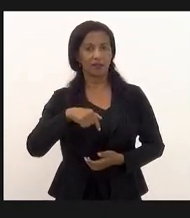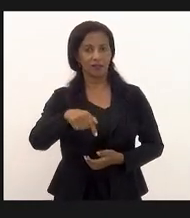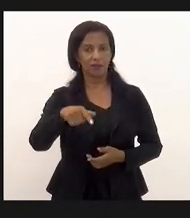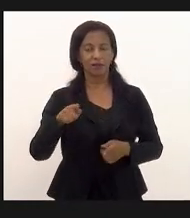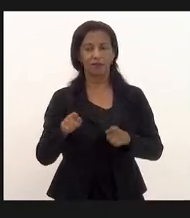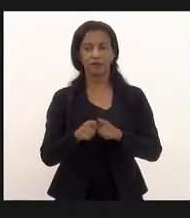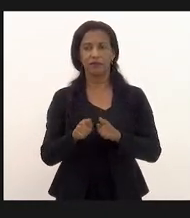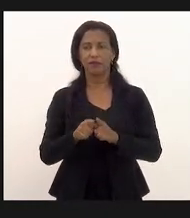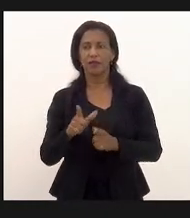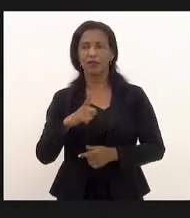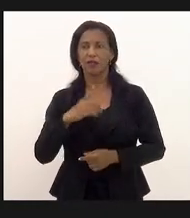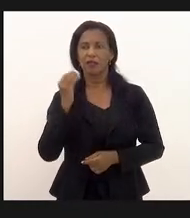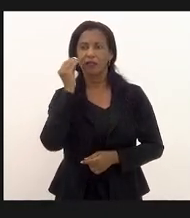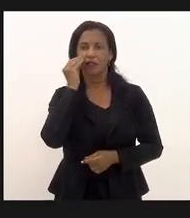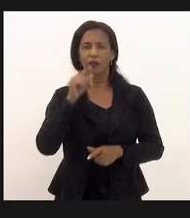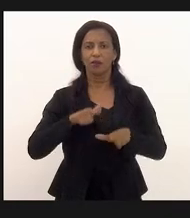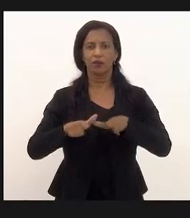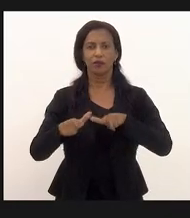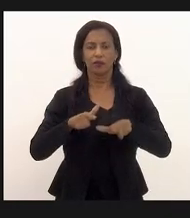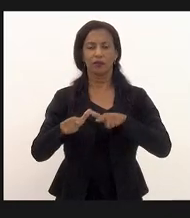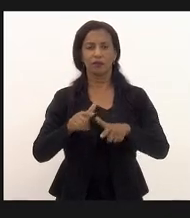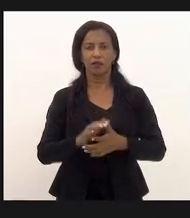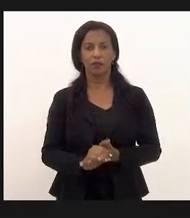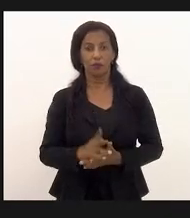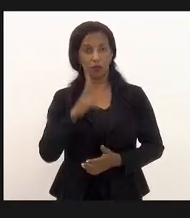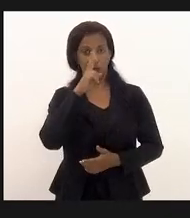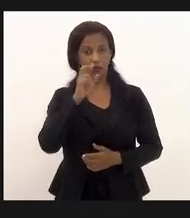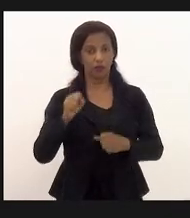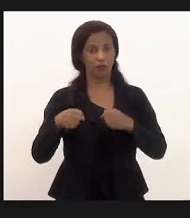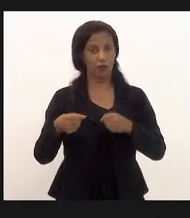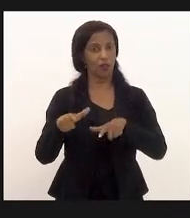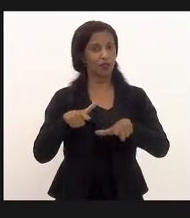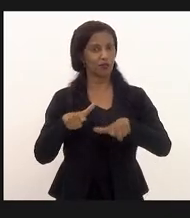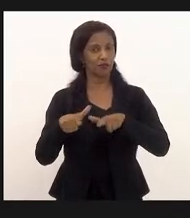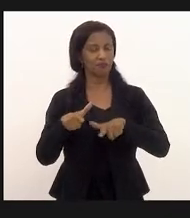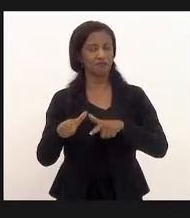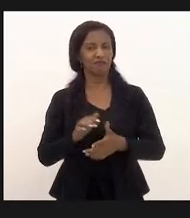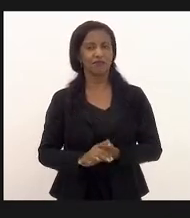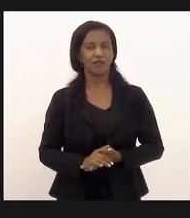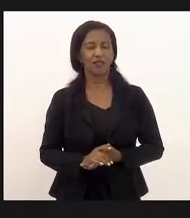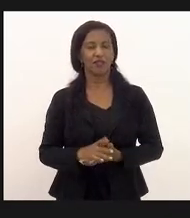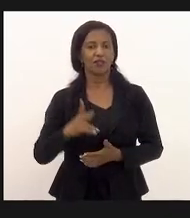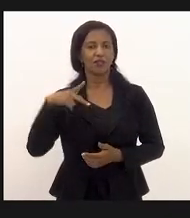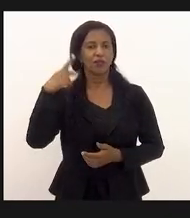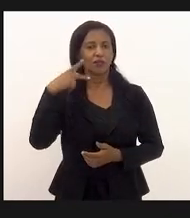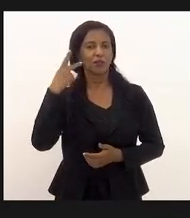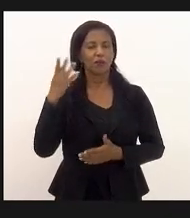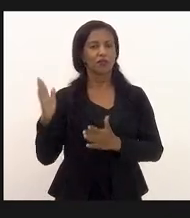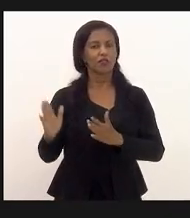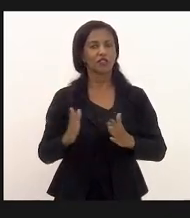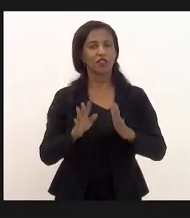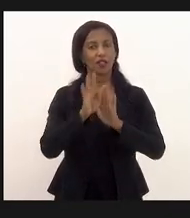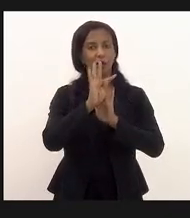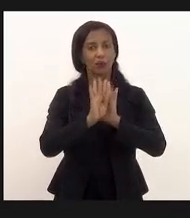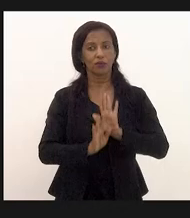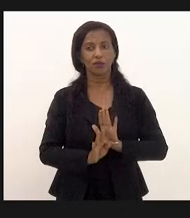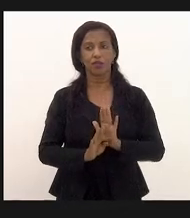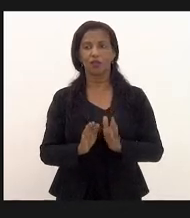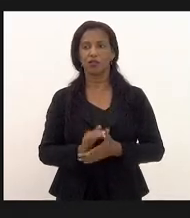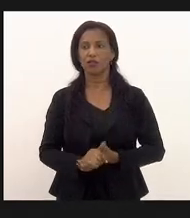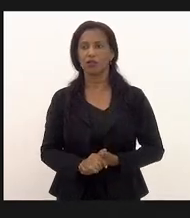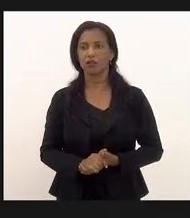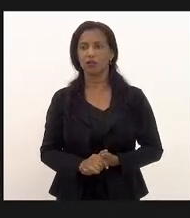existiu um trabalho muito forte um trabalho árduo dos parlamentares de chegar a um texto que